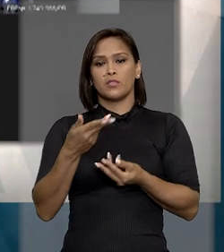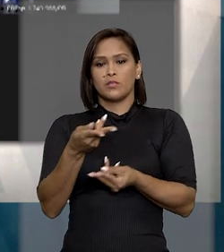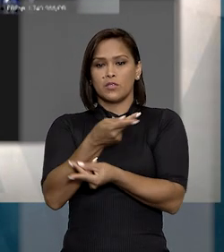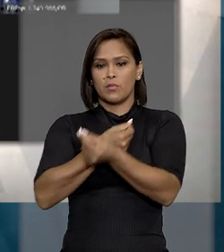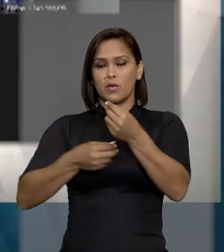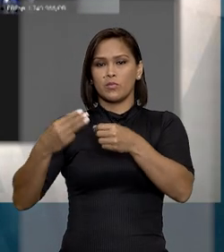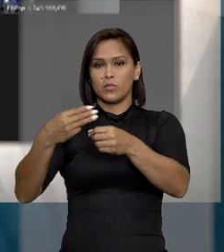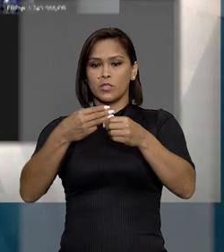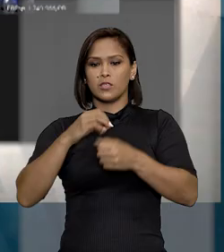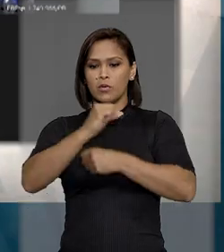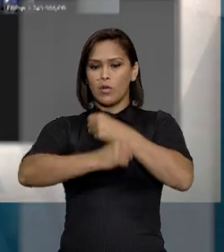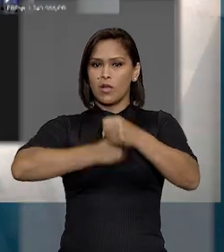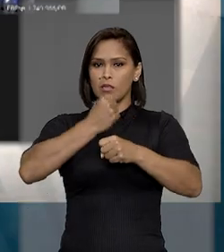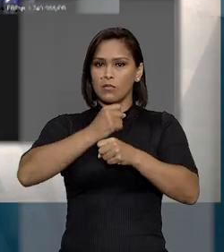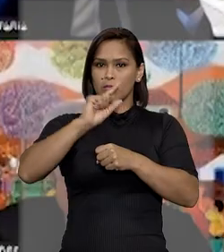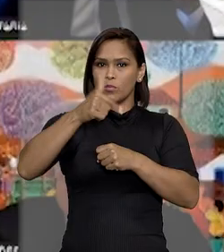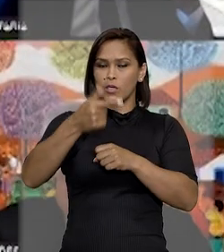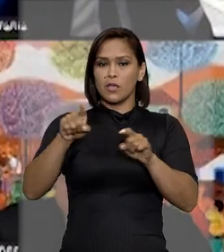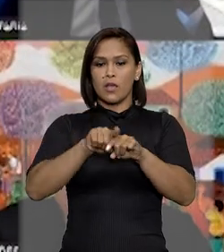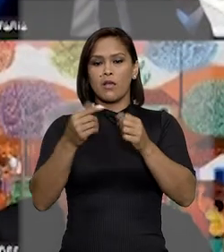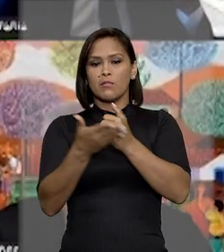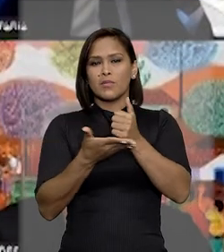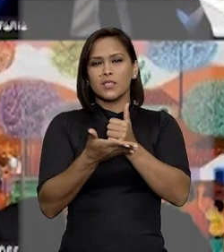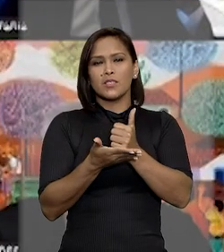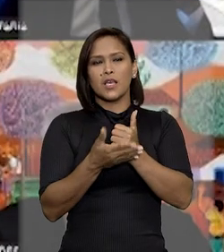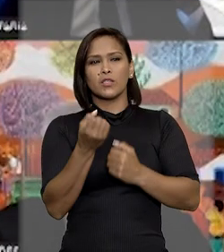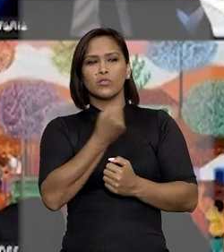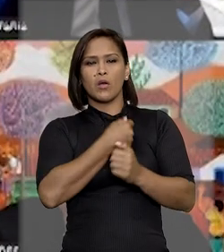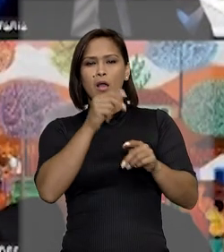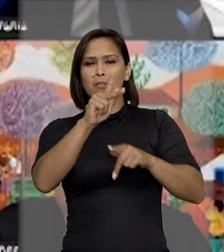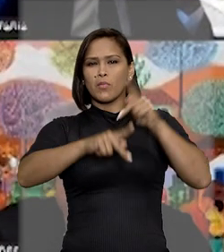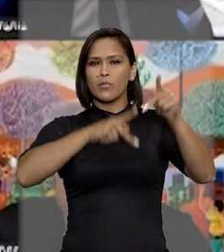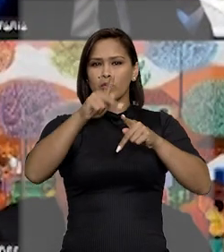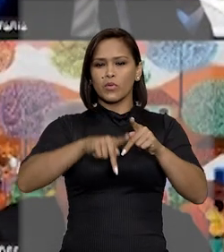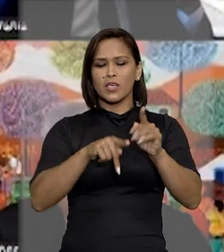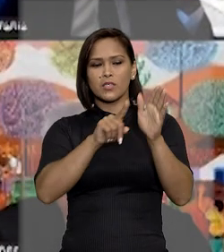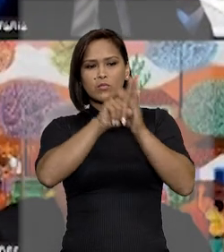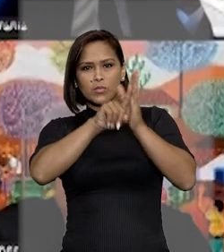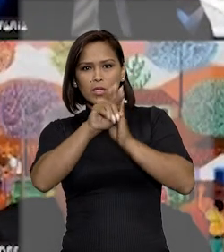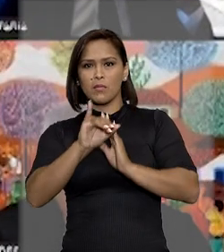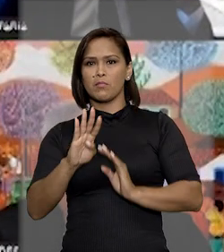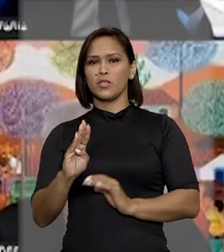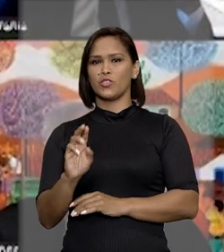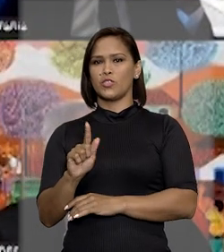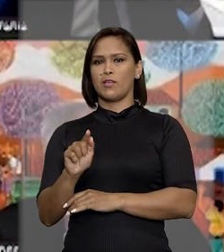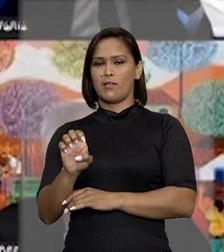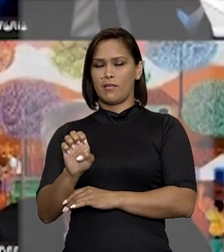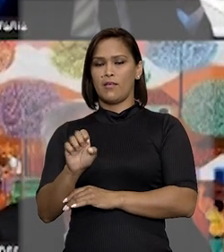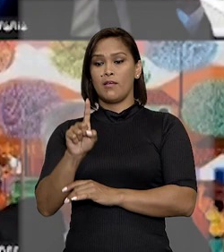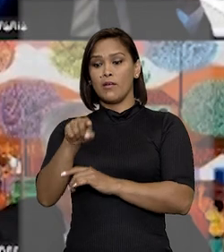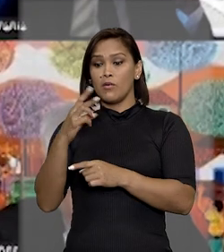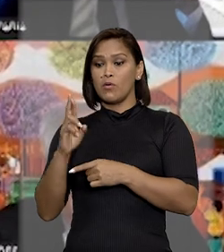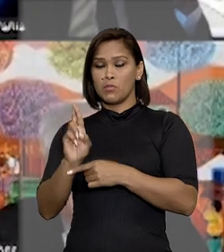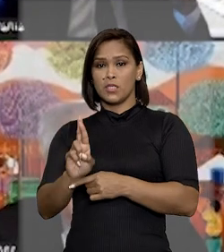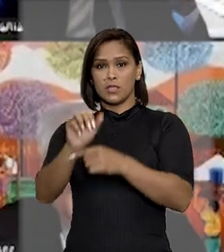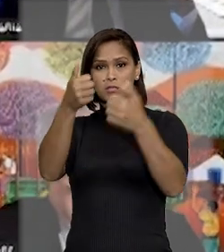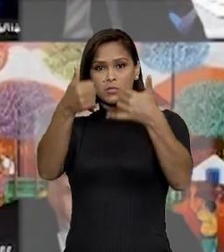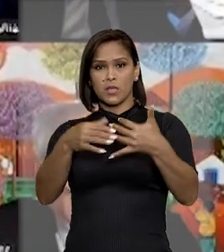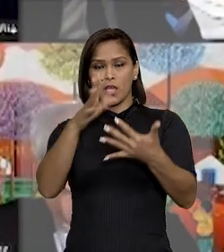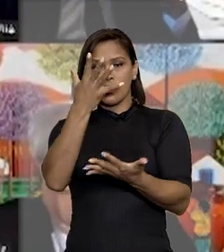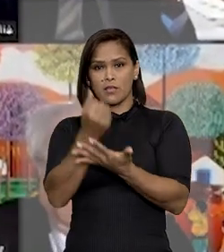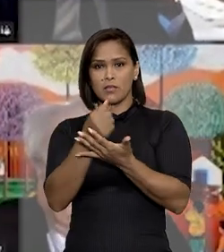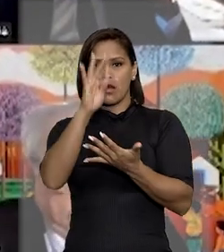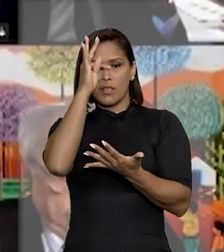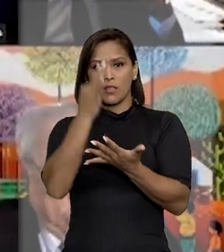Fundo de Participação dos Municípios no ano seguinte, com base na estimativa da população apurada pelo IBGE. Para o ministro,